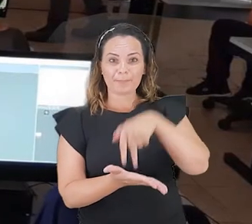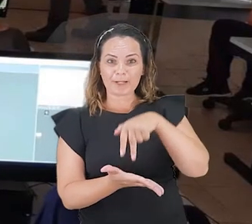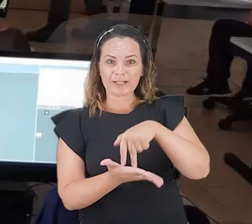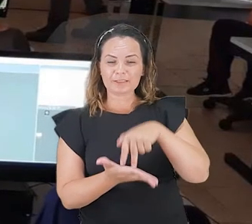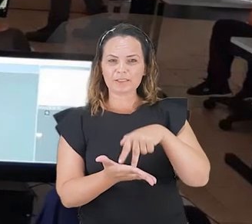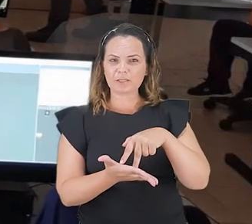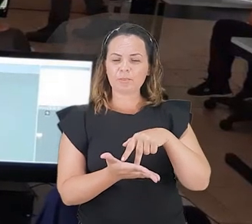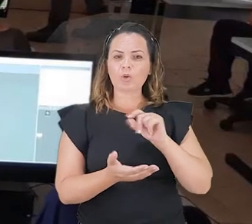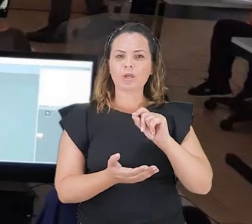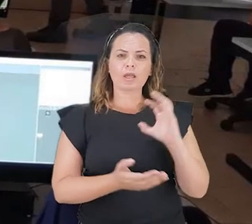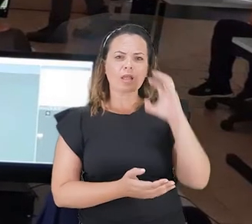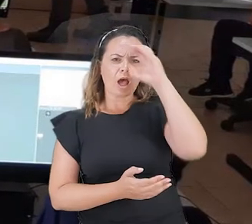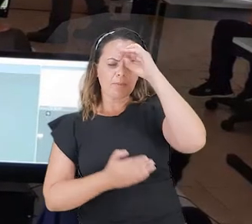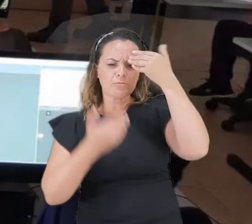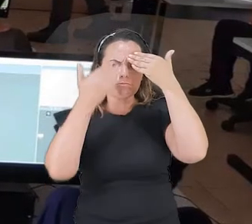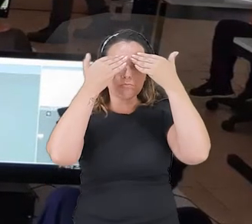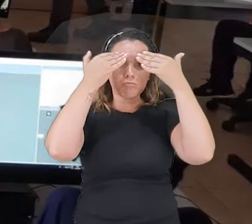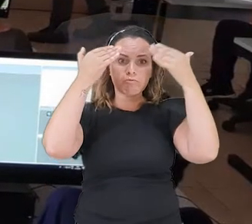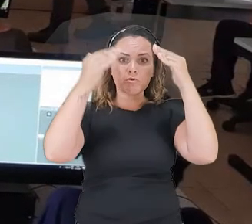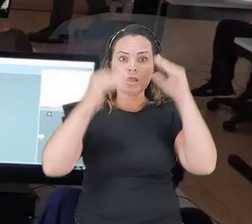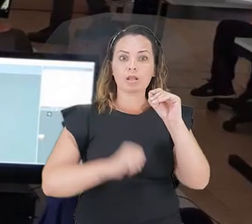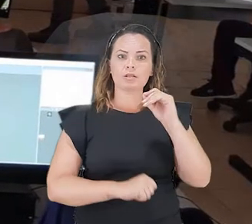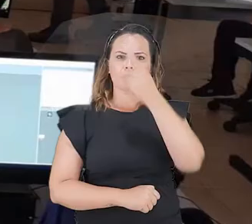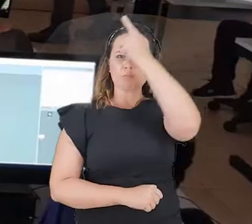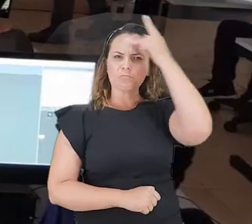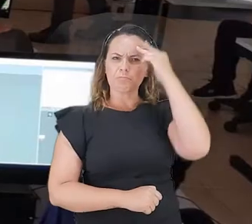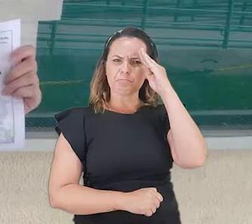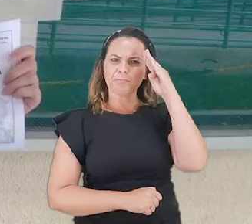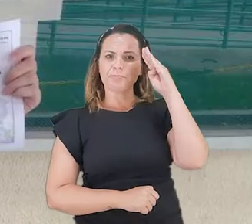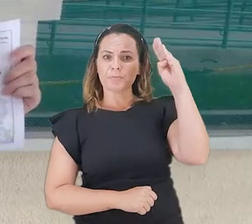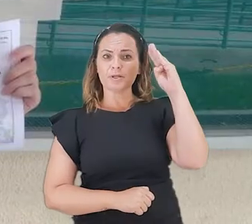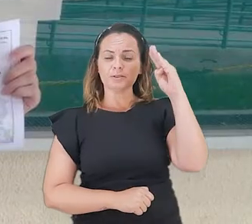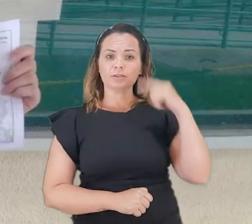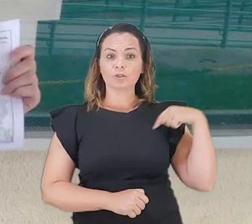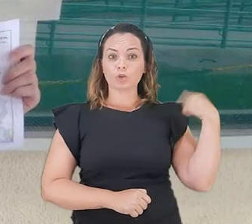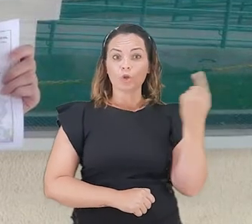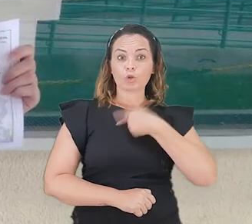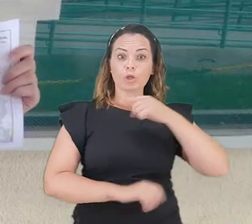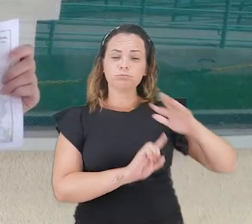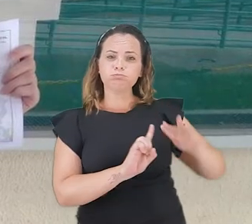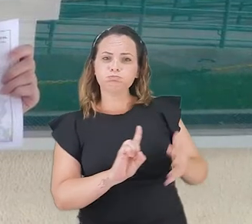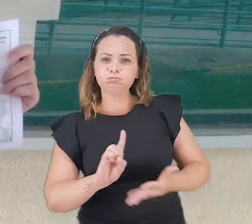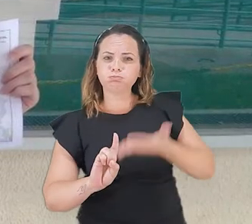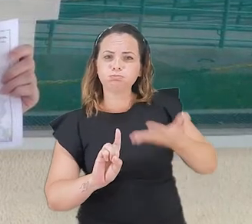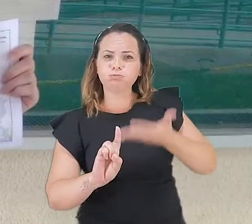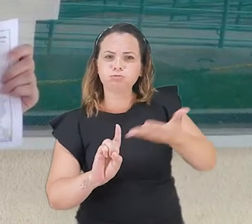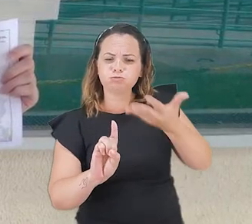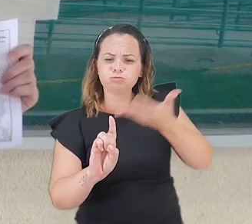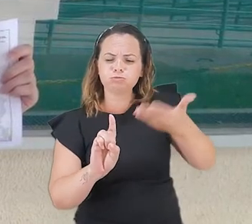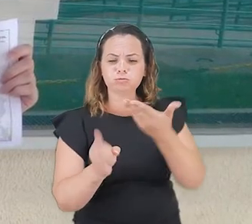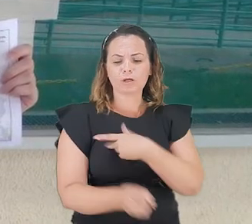processo de aprendizado onde eles sejam protagonistas. Então nós instigamos o